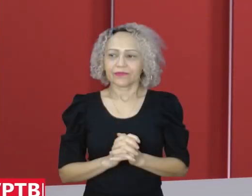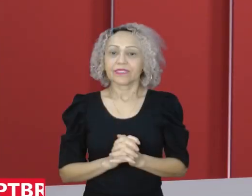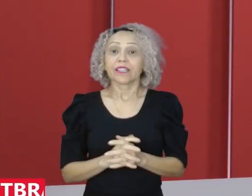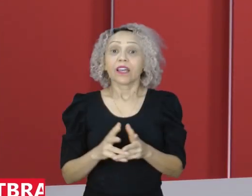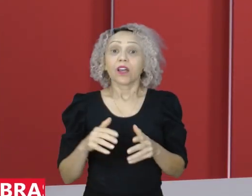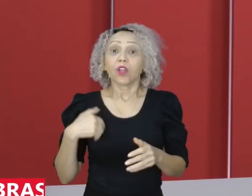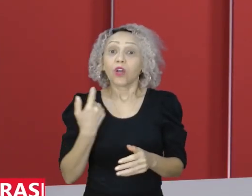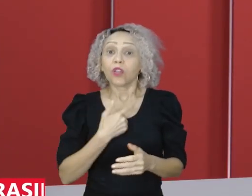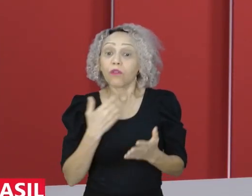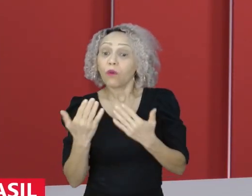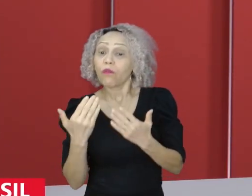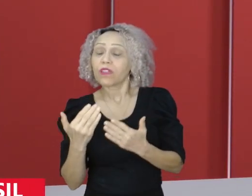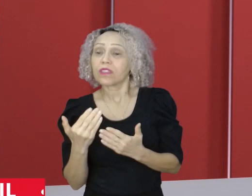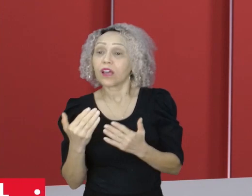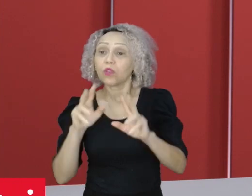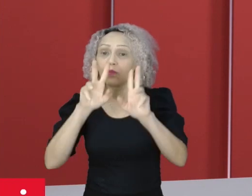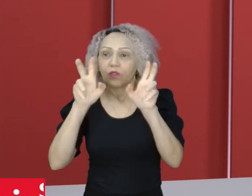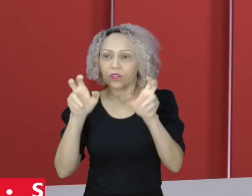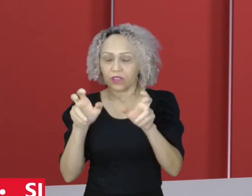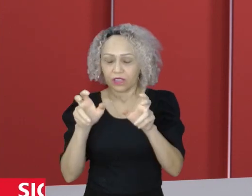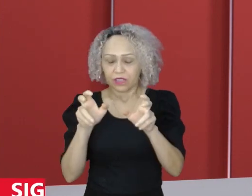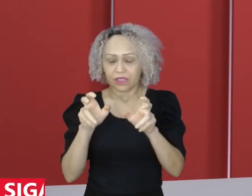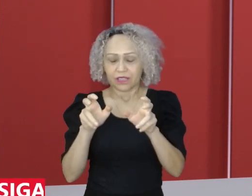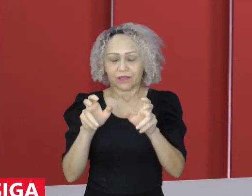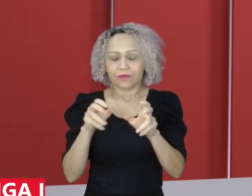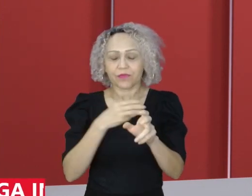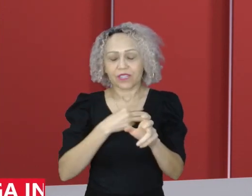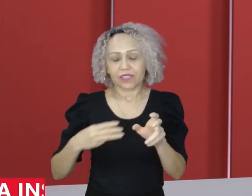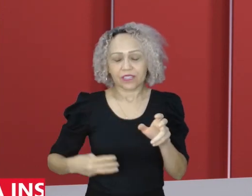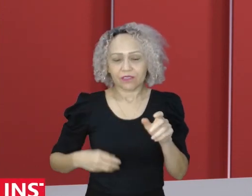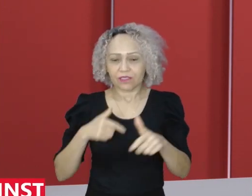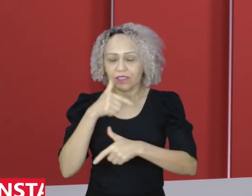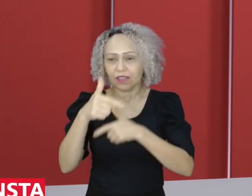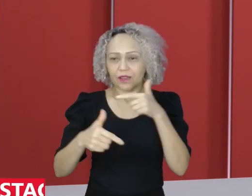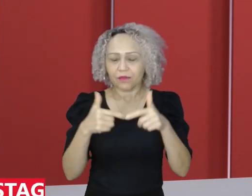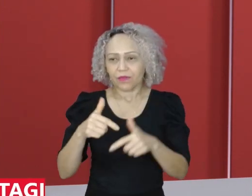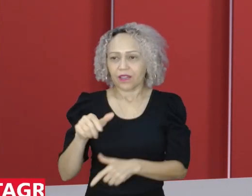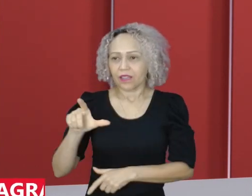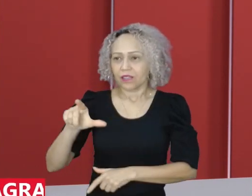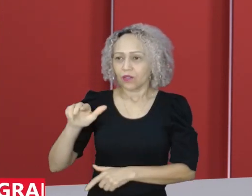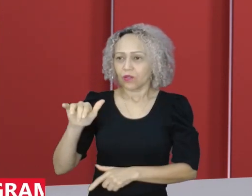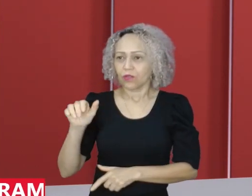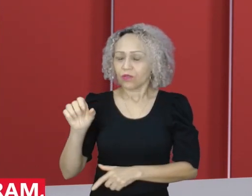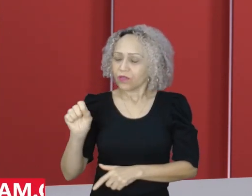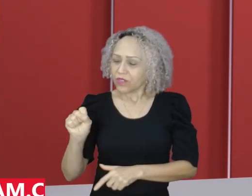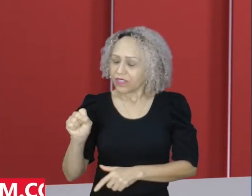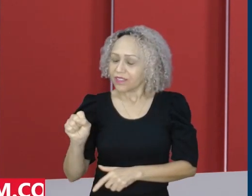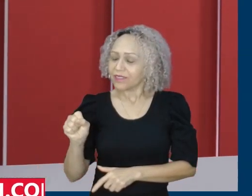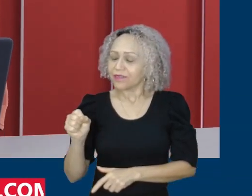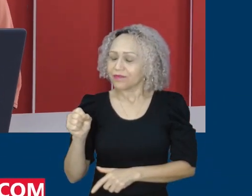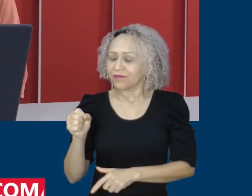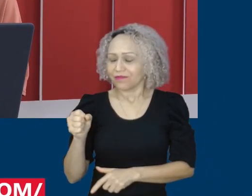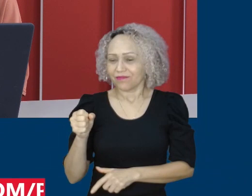E a gente conversa sobre o tema com o ministro do Trabalho e Emprego, Luiz Marinho. Bem-vindo, ministro. Como vai?